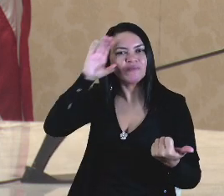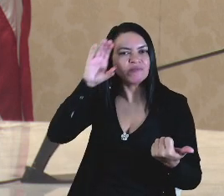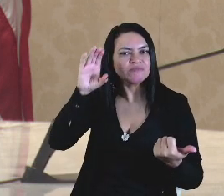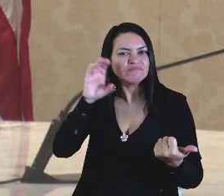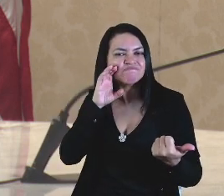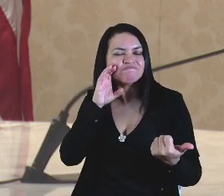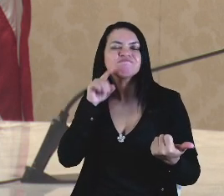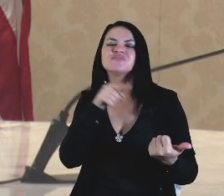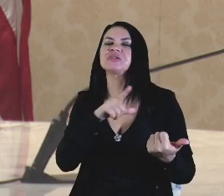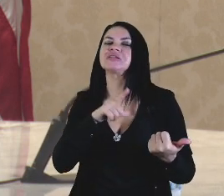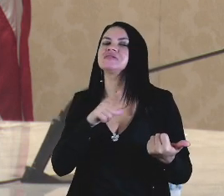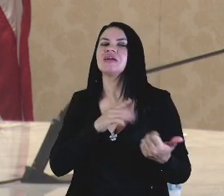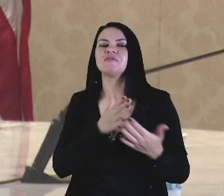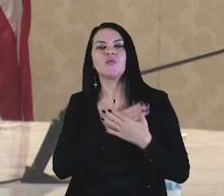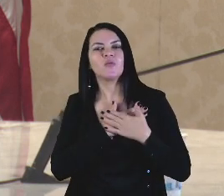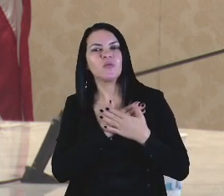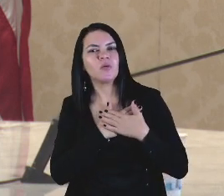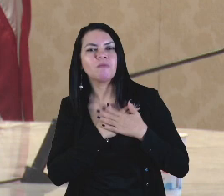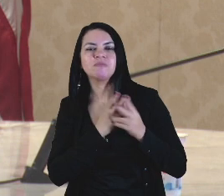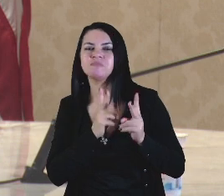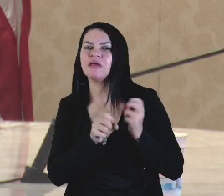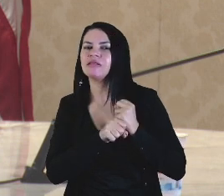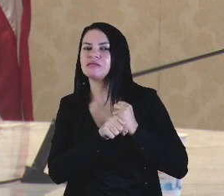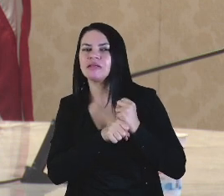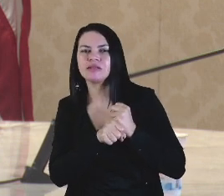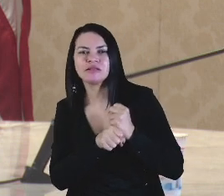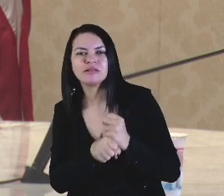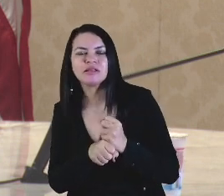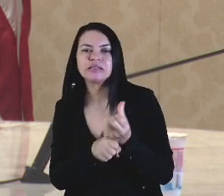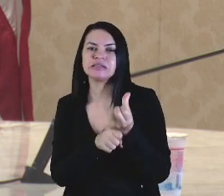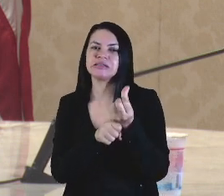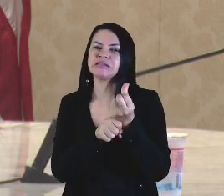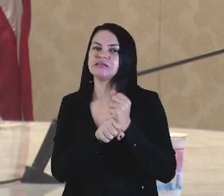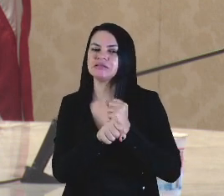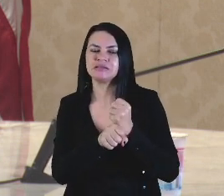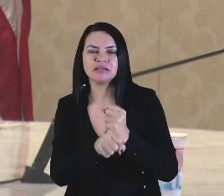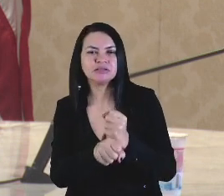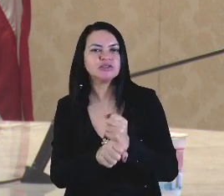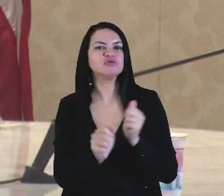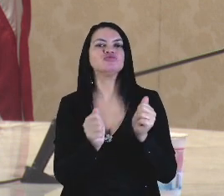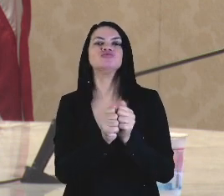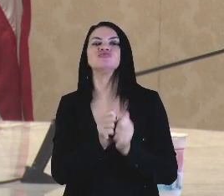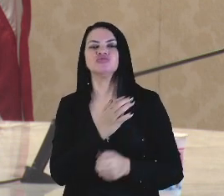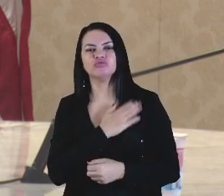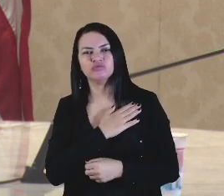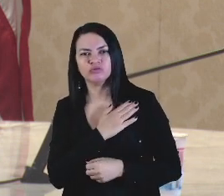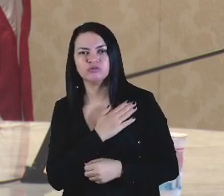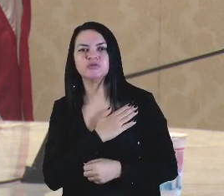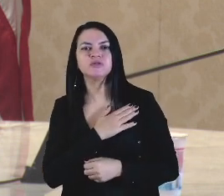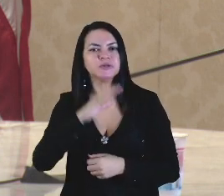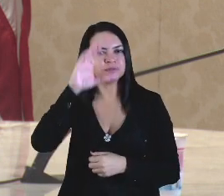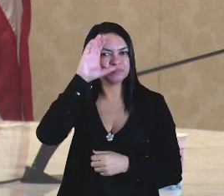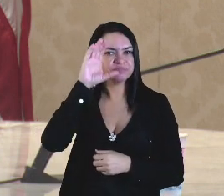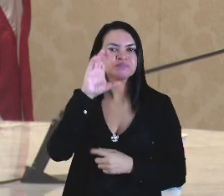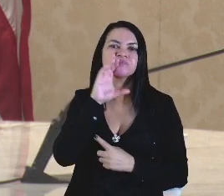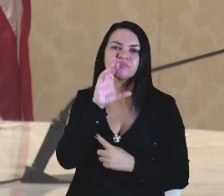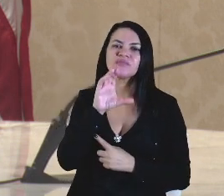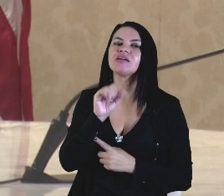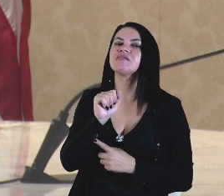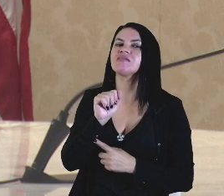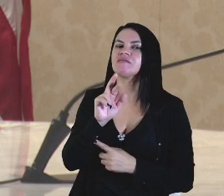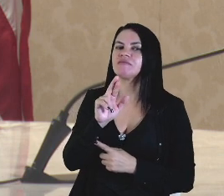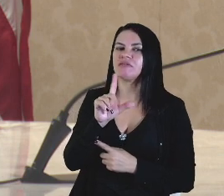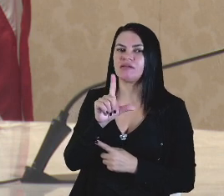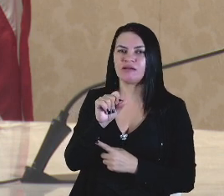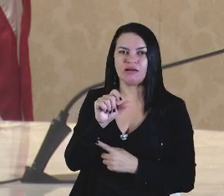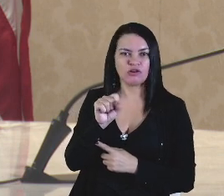nosso companheiro de caminhada nesses anos todos, já se vão seis anos, lembrando que, quando eu